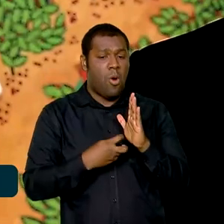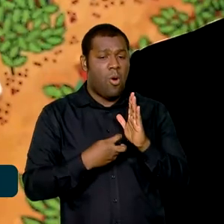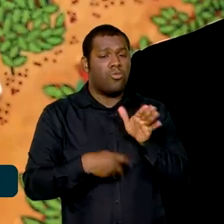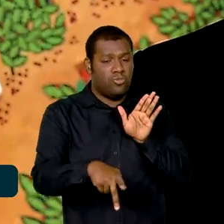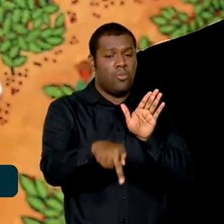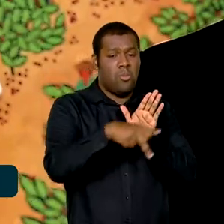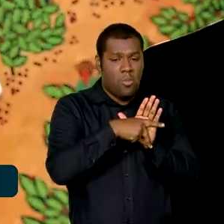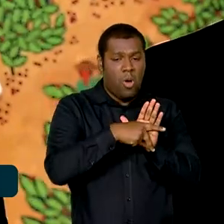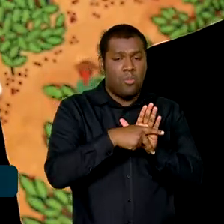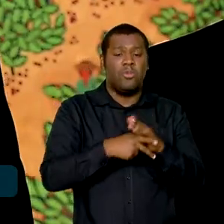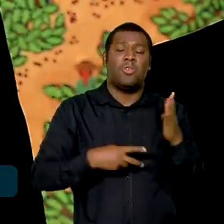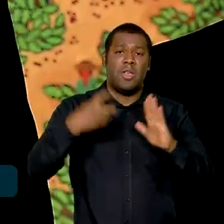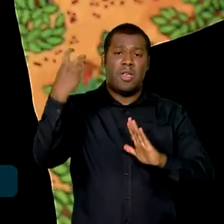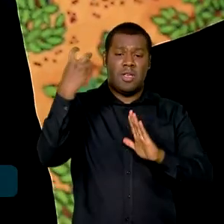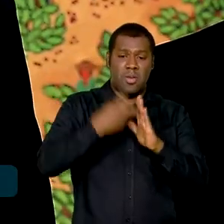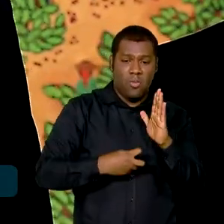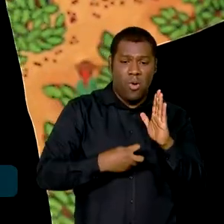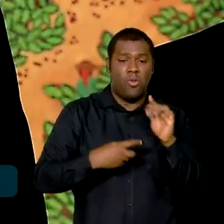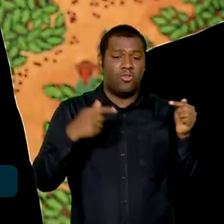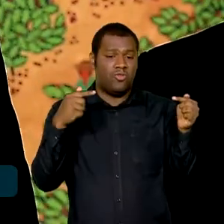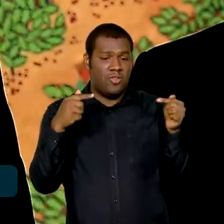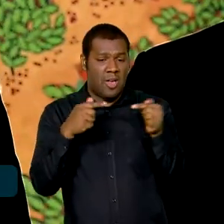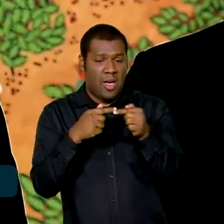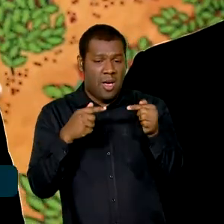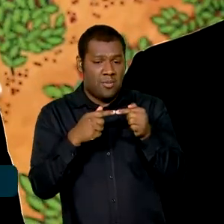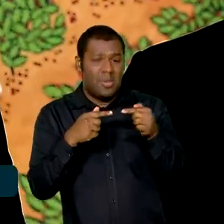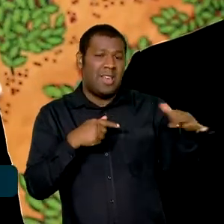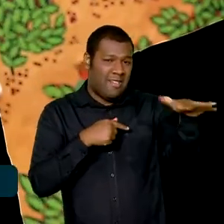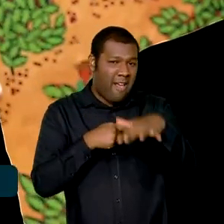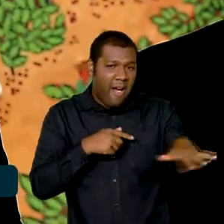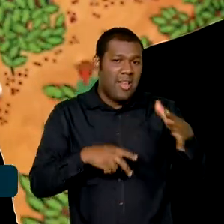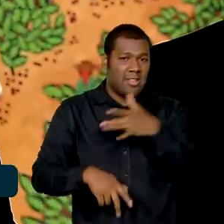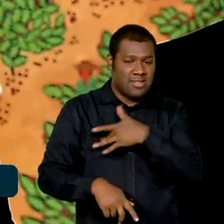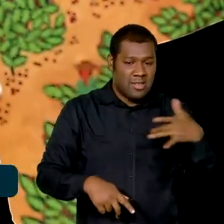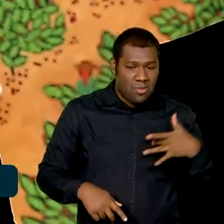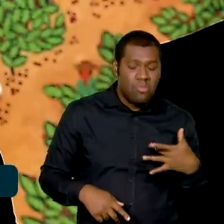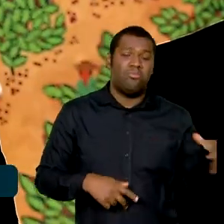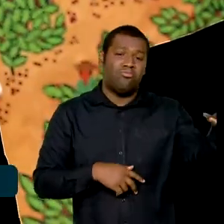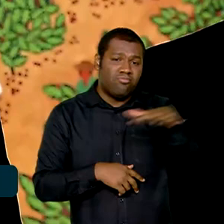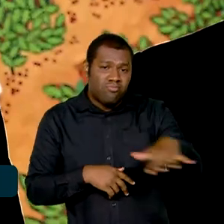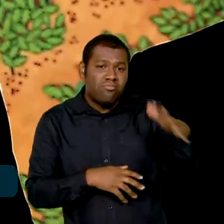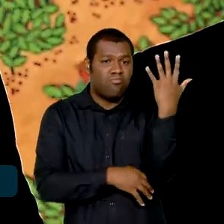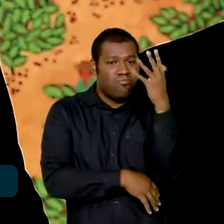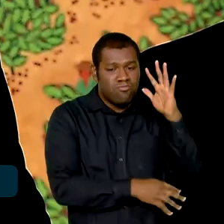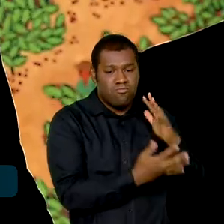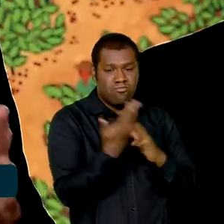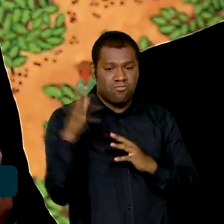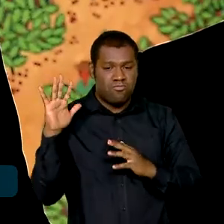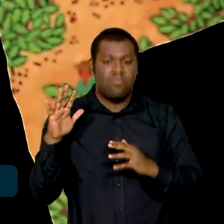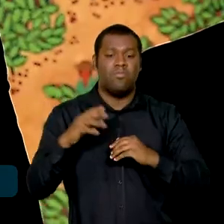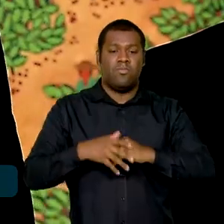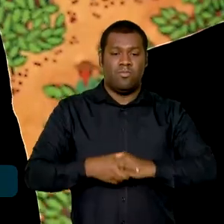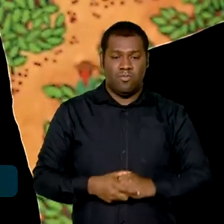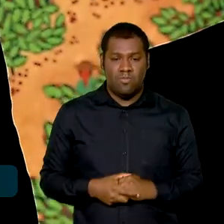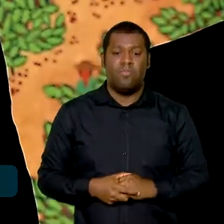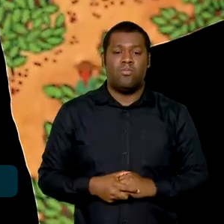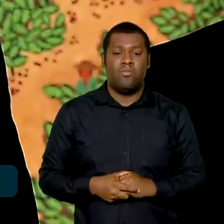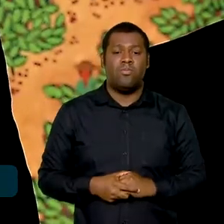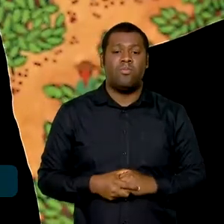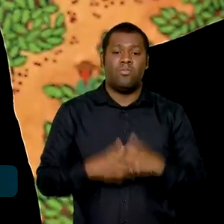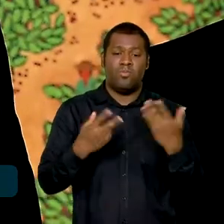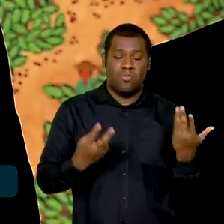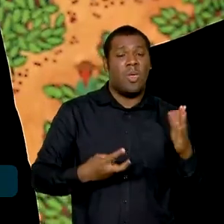imposto sobre as atividades que são nocivas à saúde, nocivas ao meio ambiente, então um conjunto de